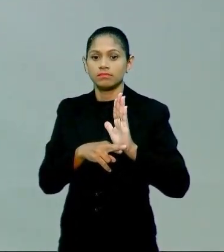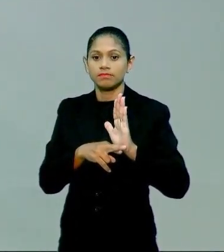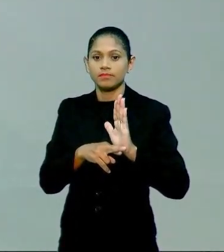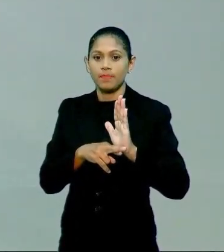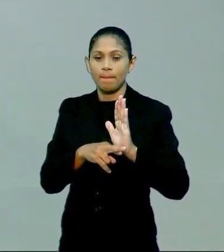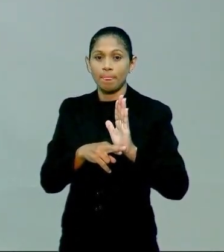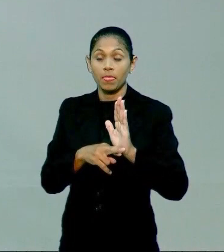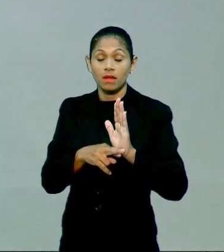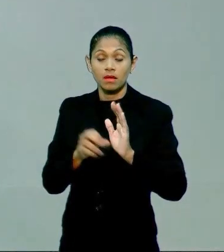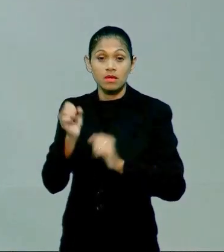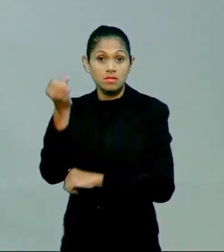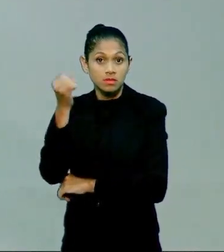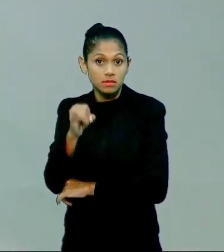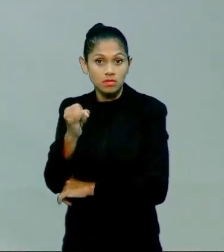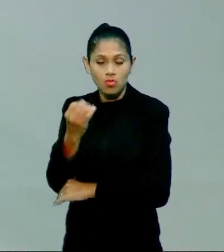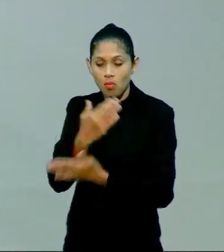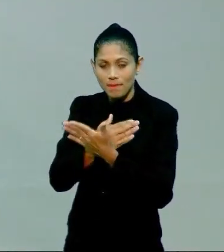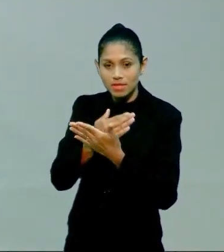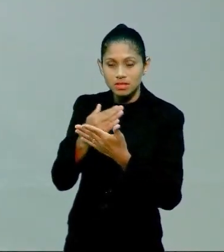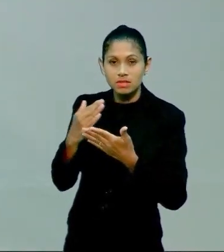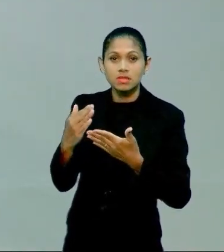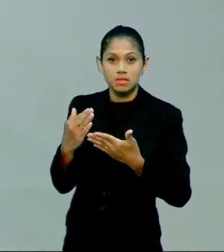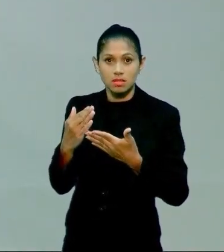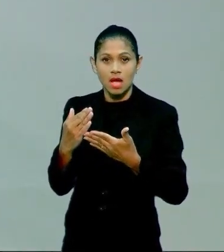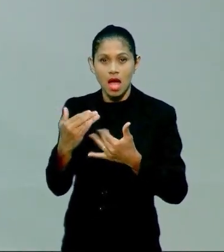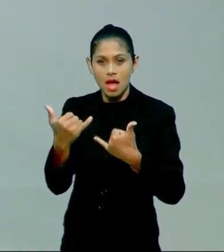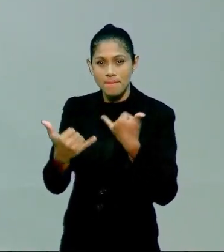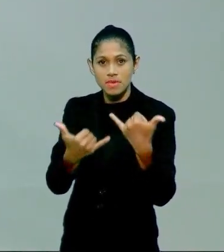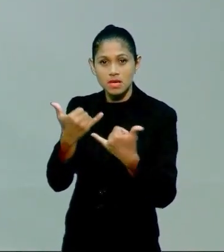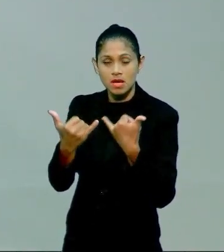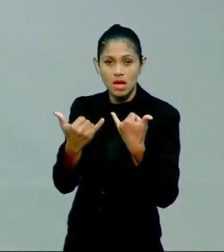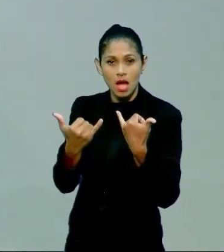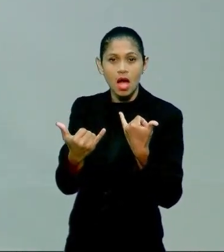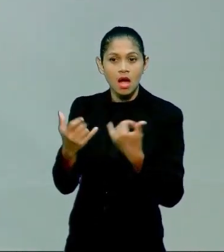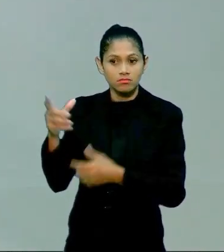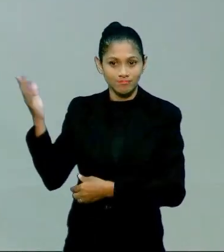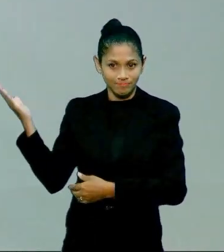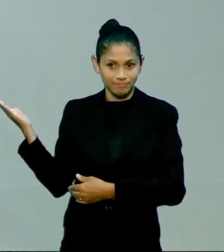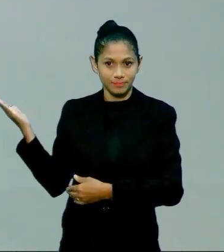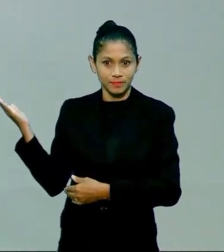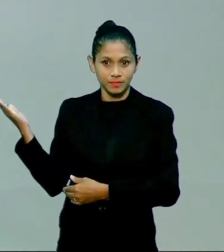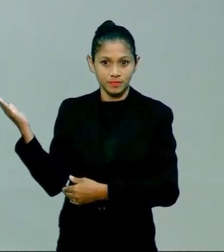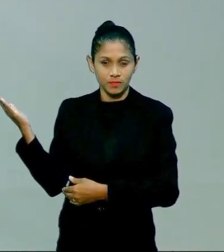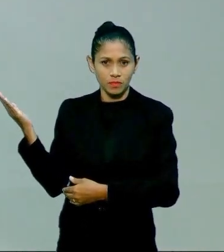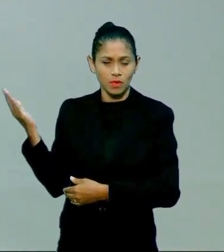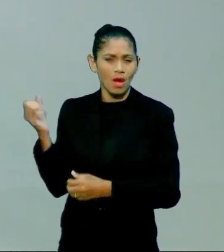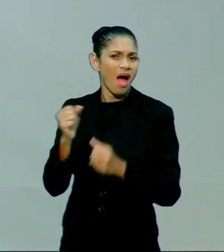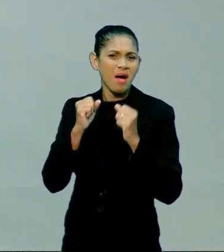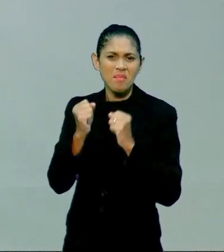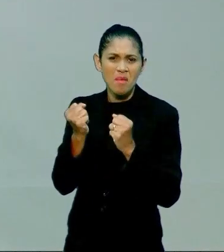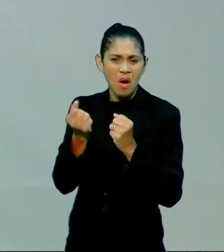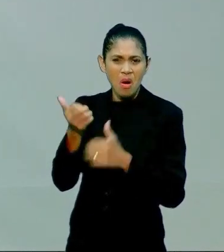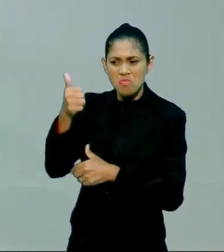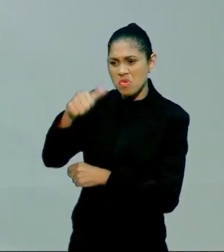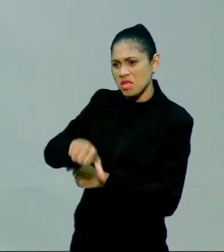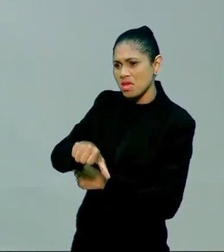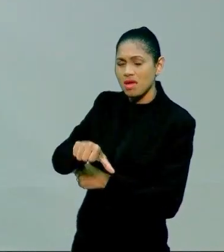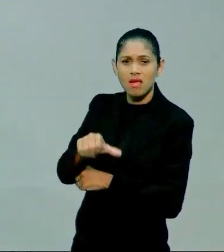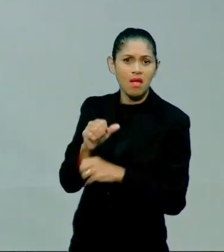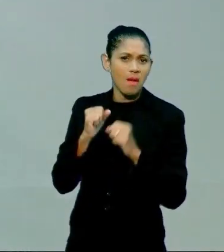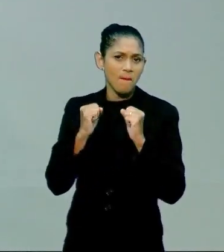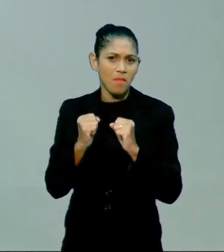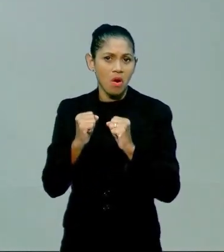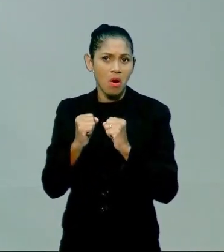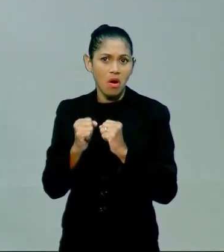aqui com meus bonequinhos, meus foco, a gente vai aqui, eu vou brincar livremente, eu posso ganhar, posso perder, não vai ter um caráter de tipo, eu só estou aqui me